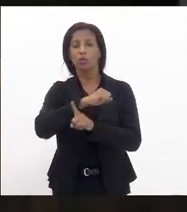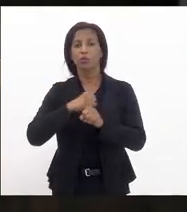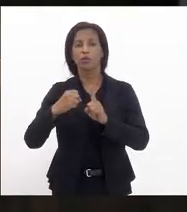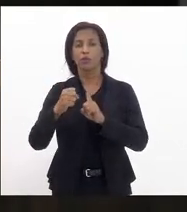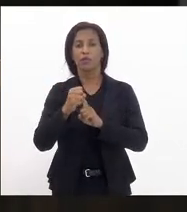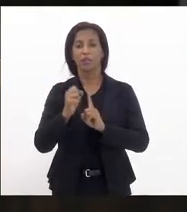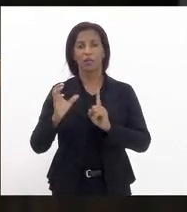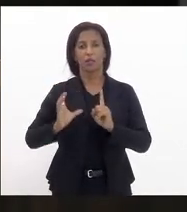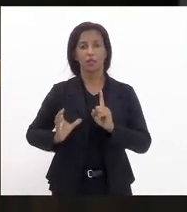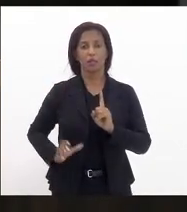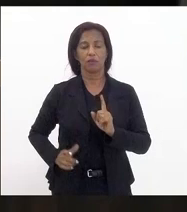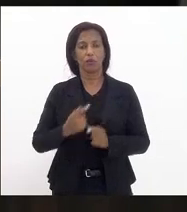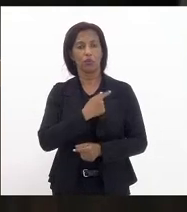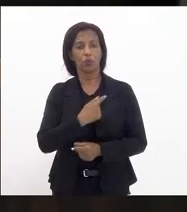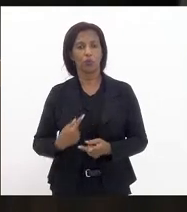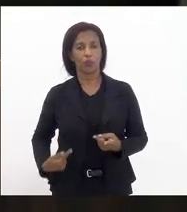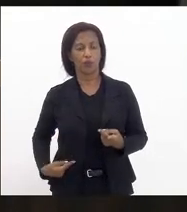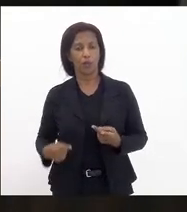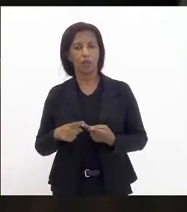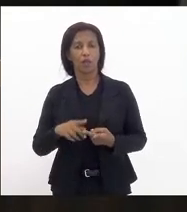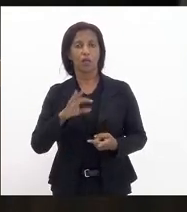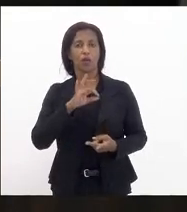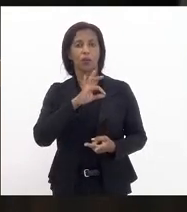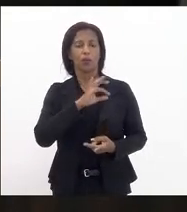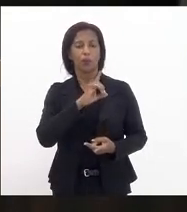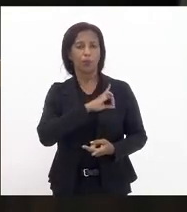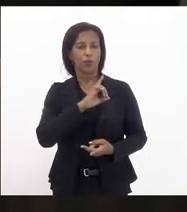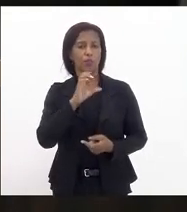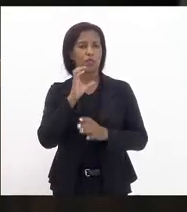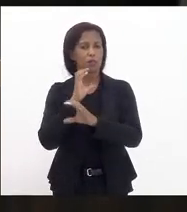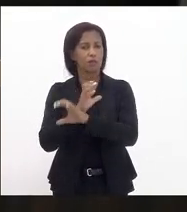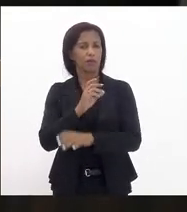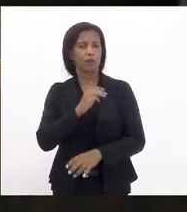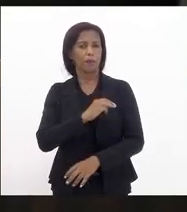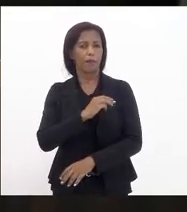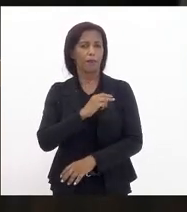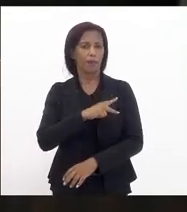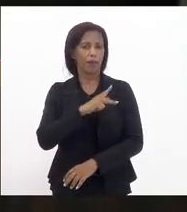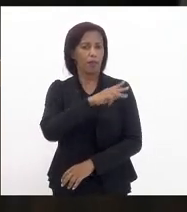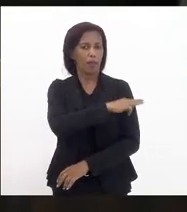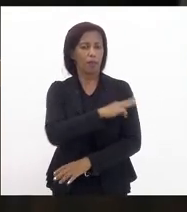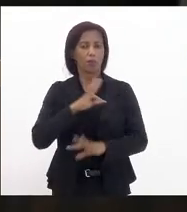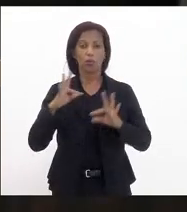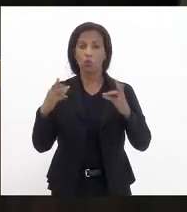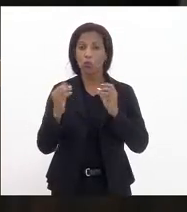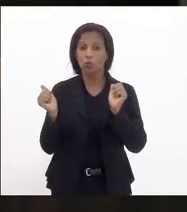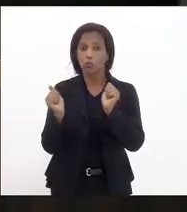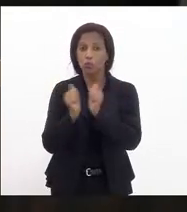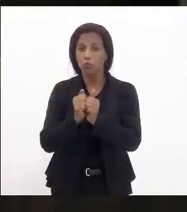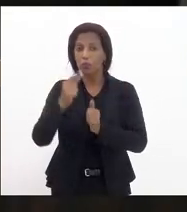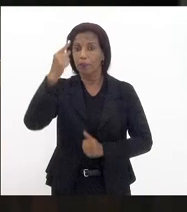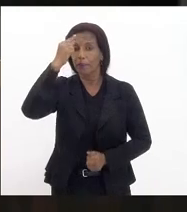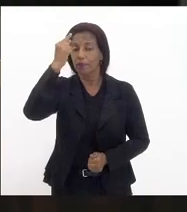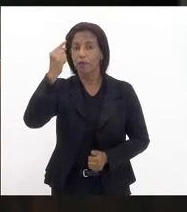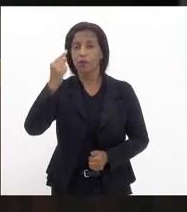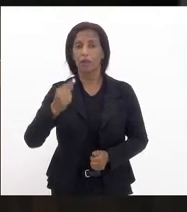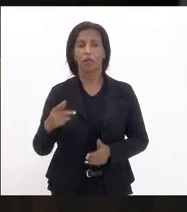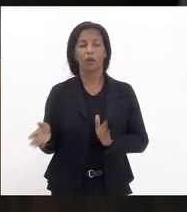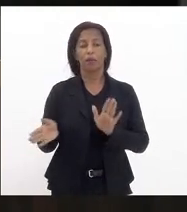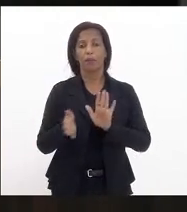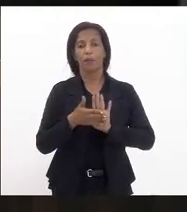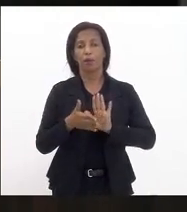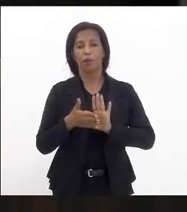os governos incluindo a polícia civil polícia militar todos juntos unidos para pensar uma